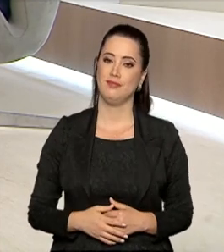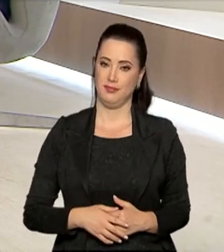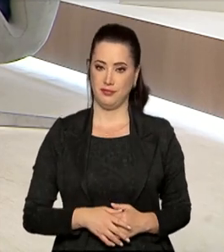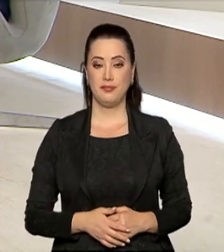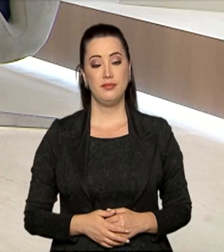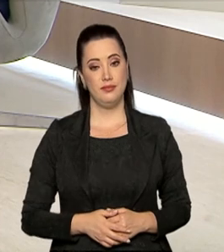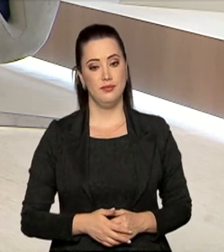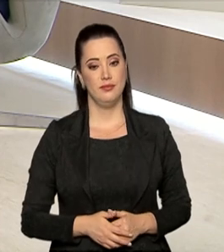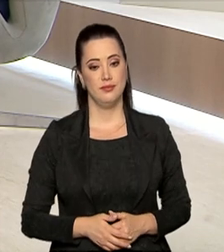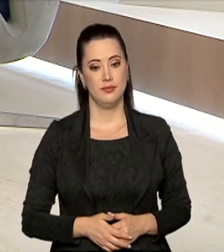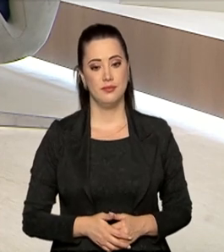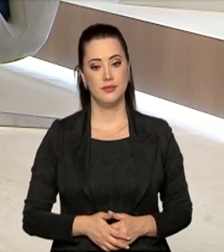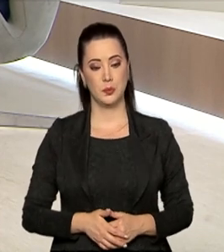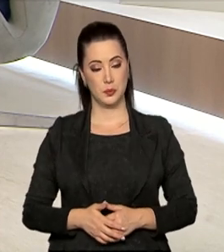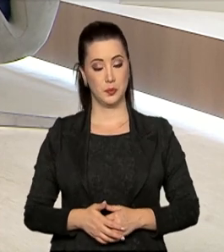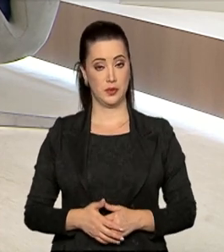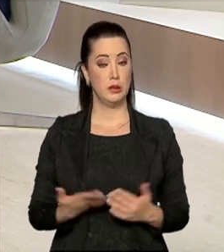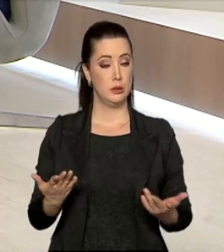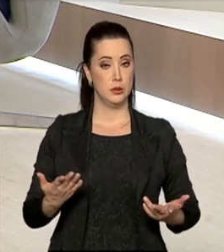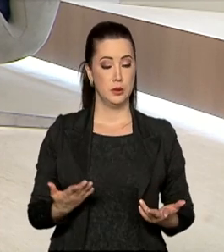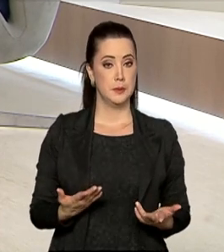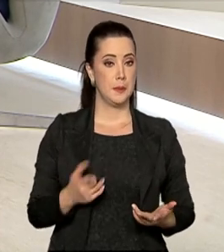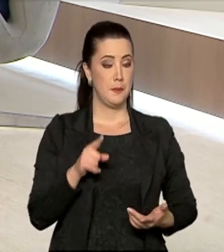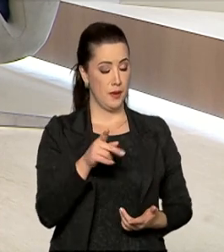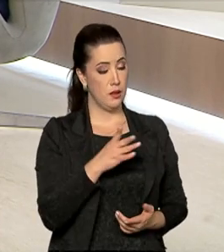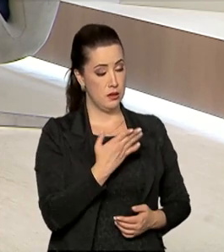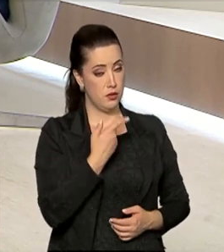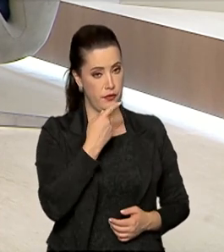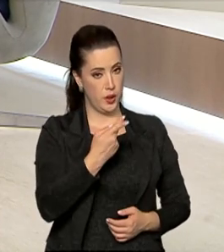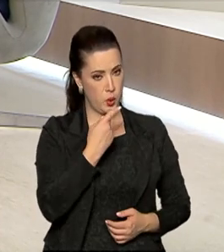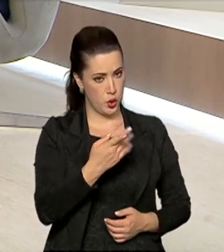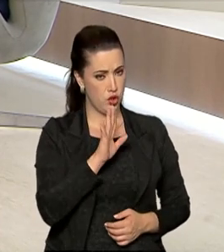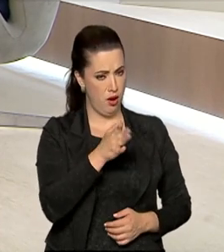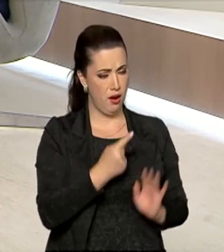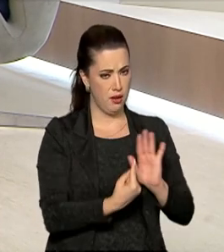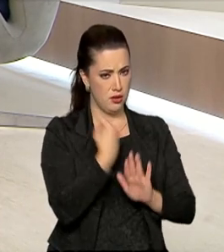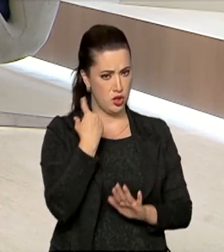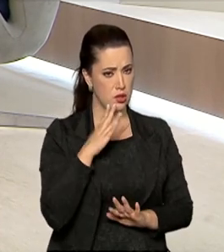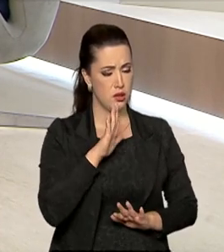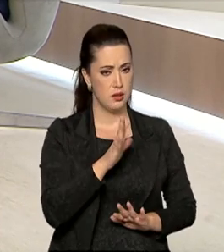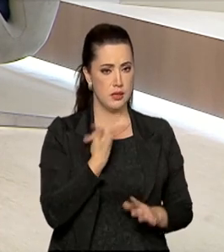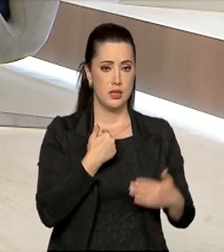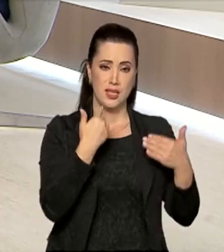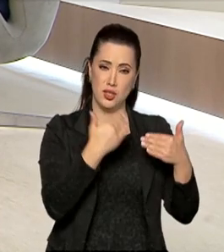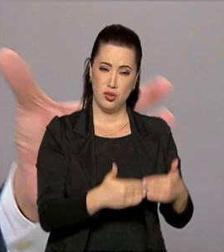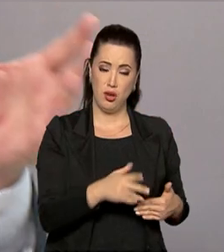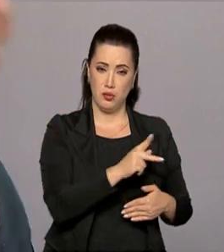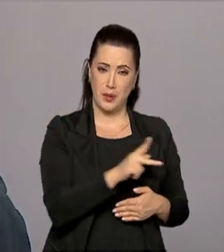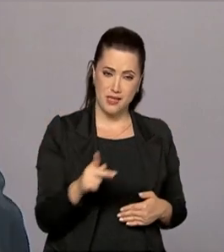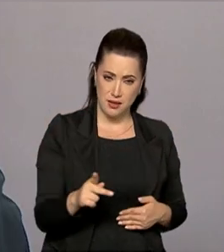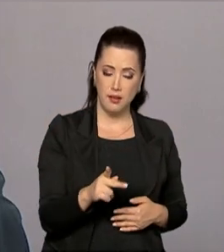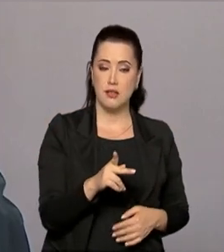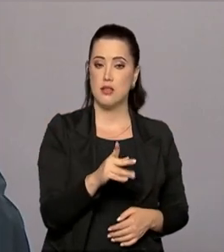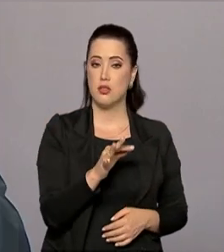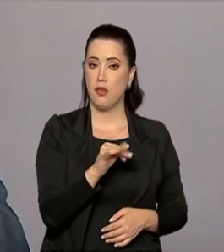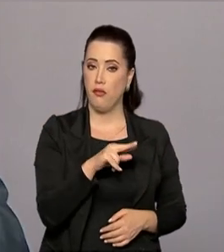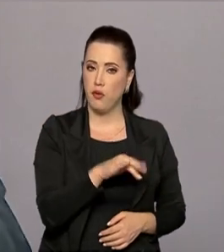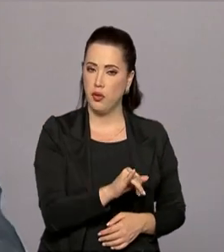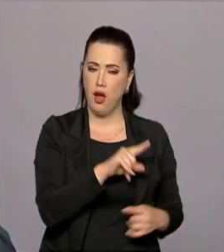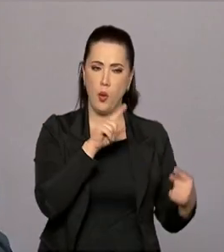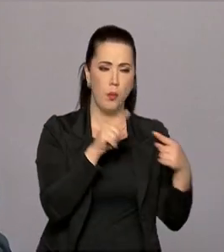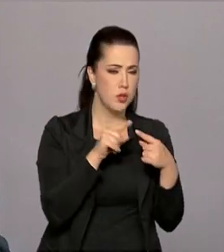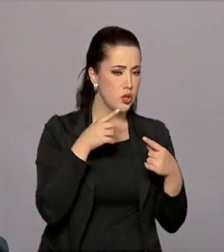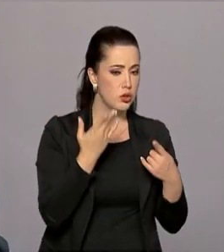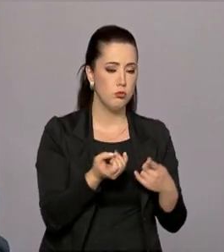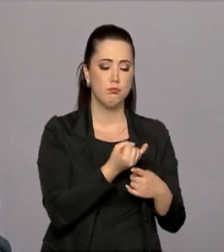Presidente, o senhor já comentou em algumas entrevistas que à frente da FUNAI o senhor tem algumas metas, alguns objetivos. Uma